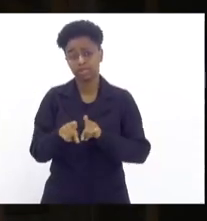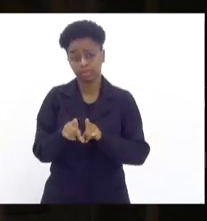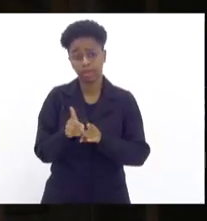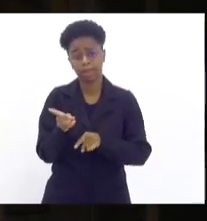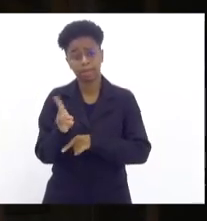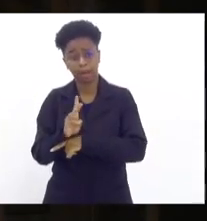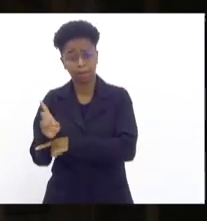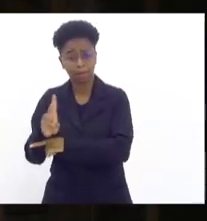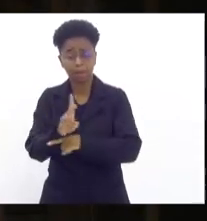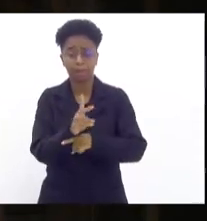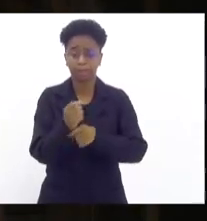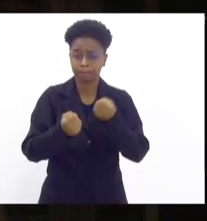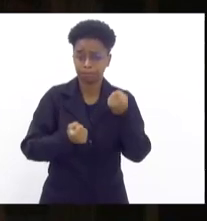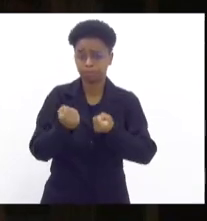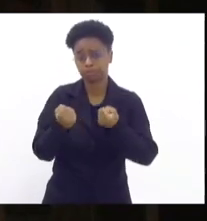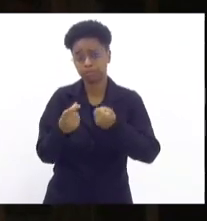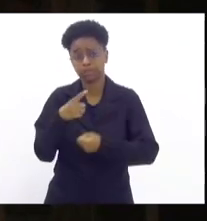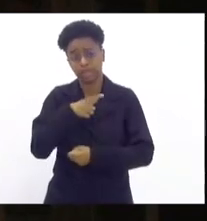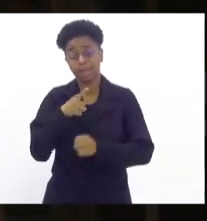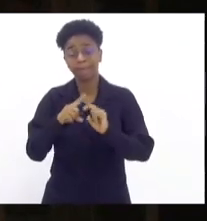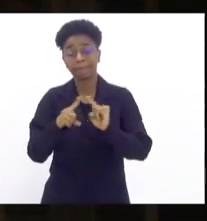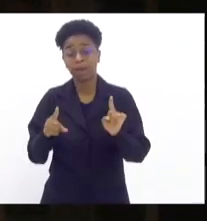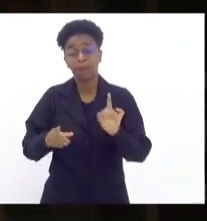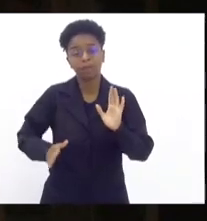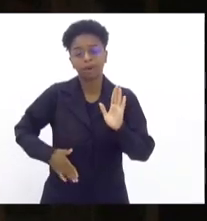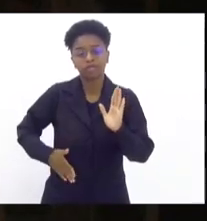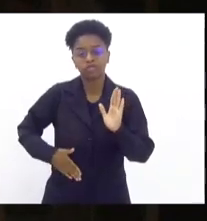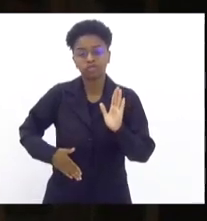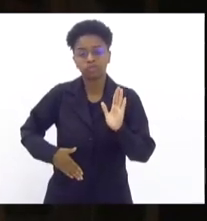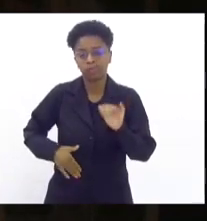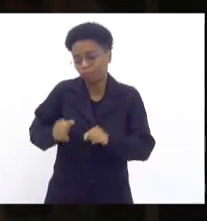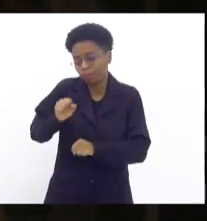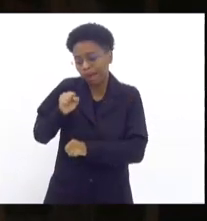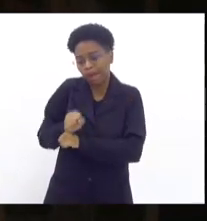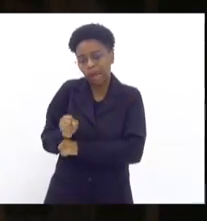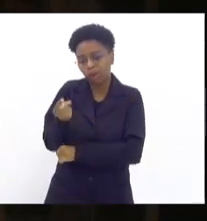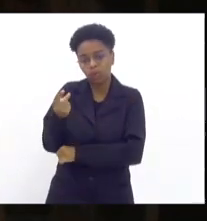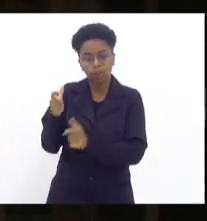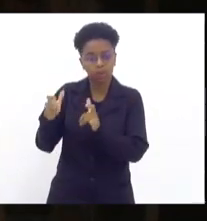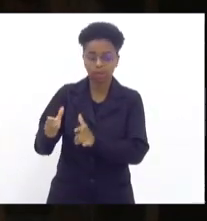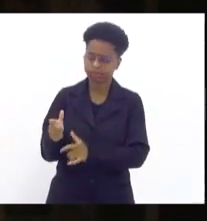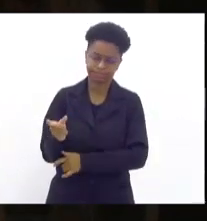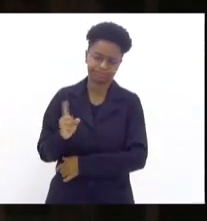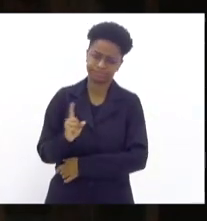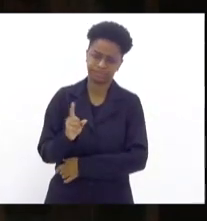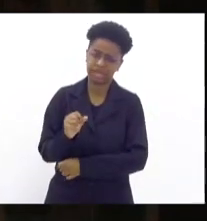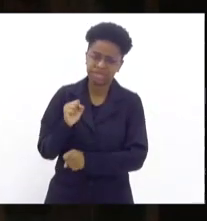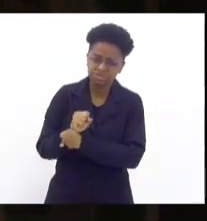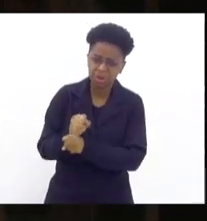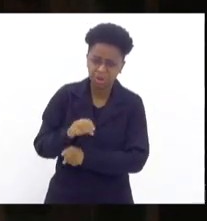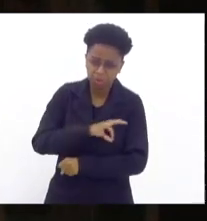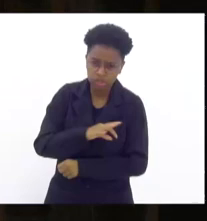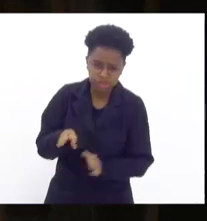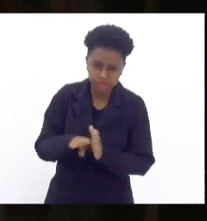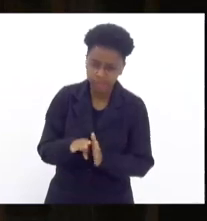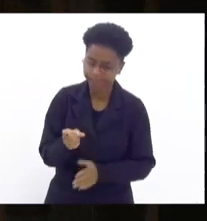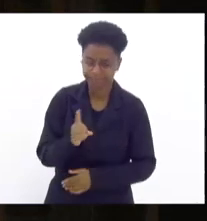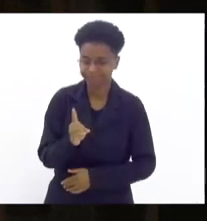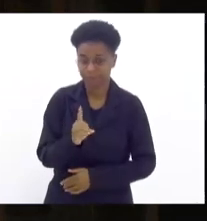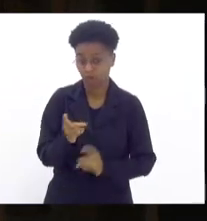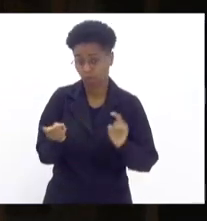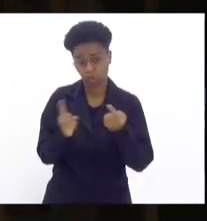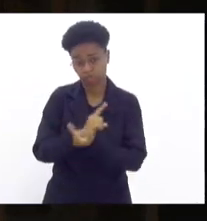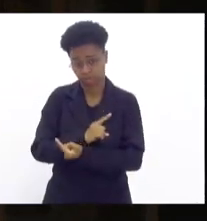existe, mas o marginal, ele não fica parado em um determinado local esperando a chegada da polícia, muito ao